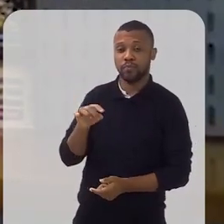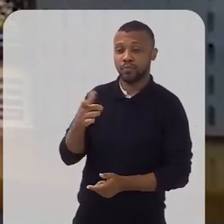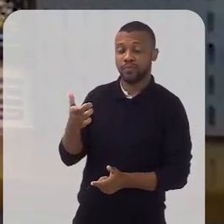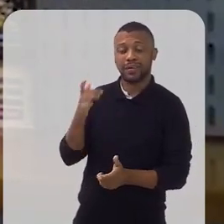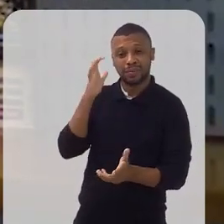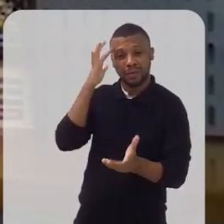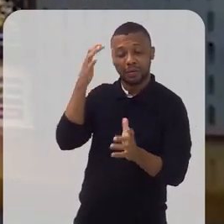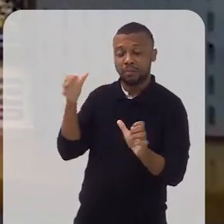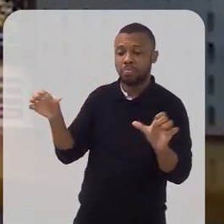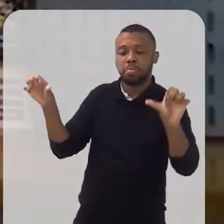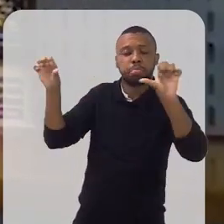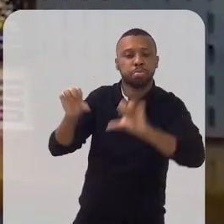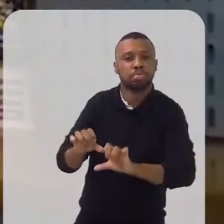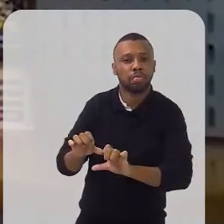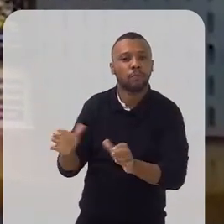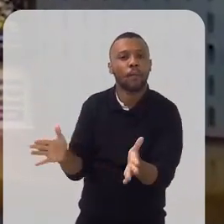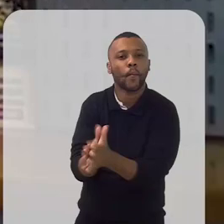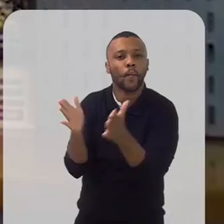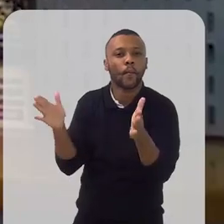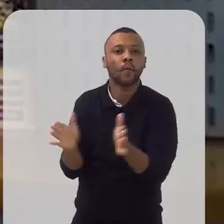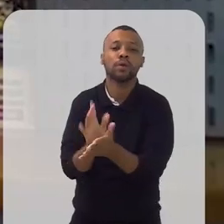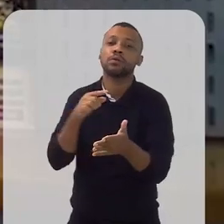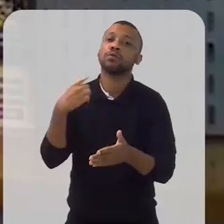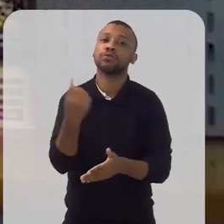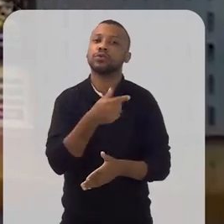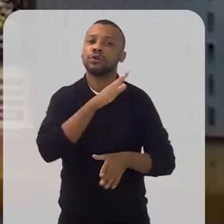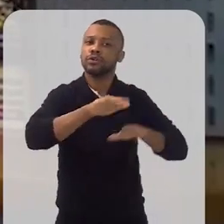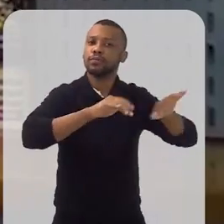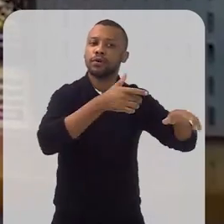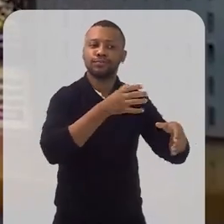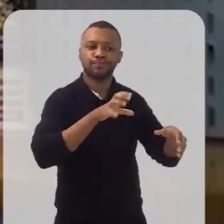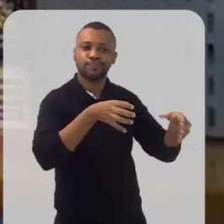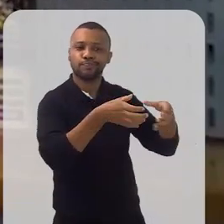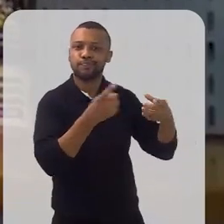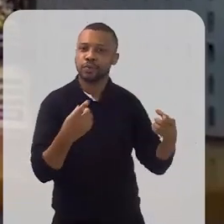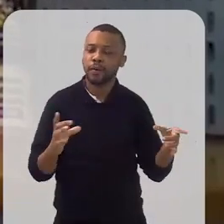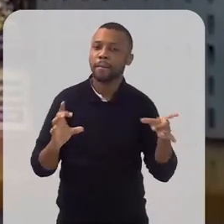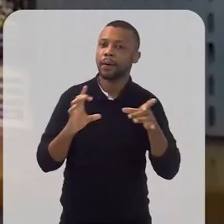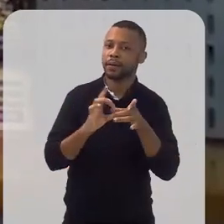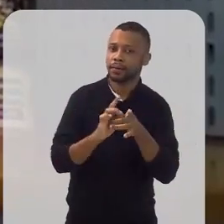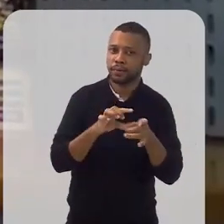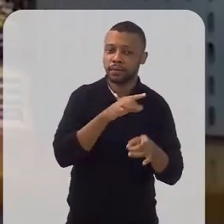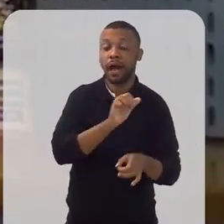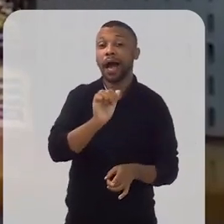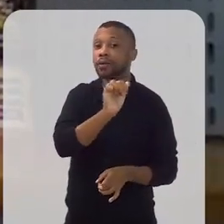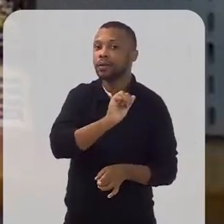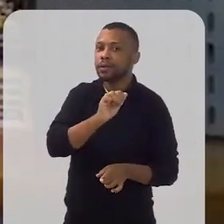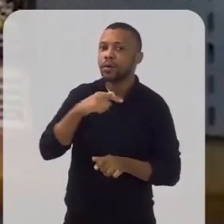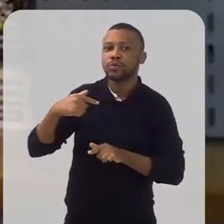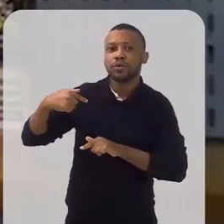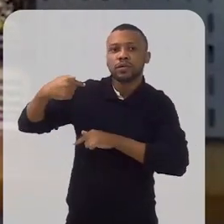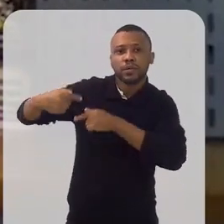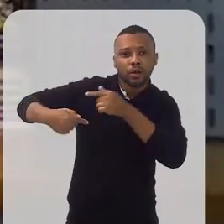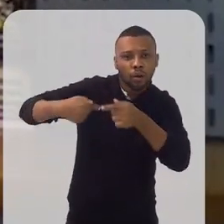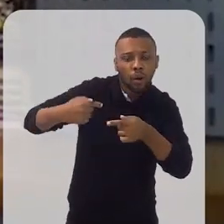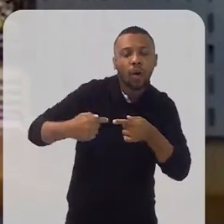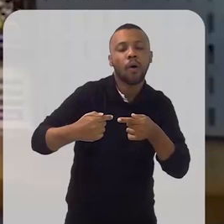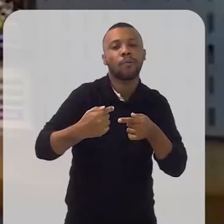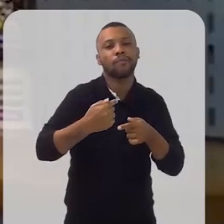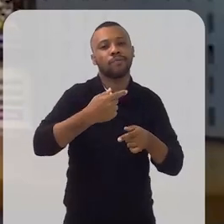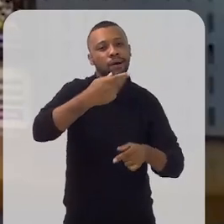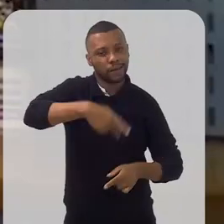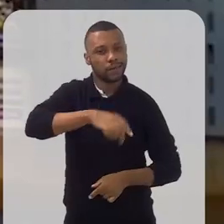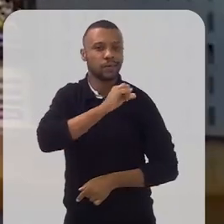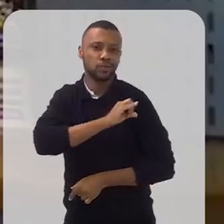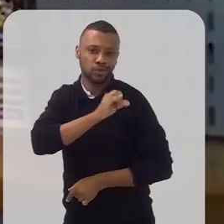em situações muito precárias. Então, convocamos uma rede de parceiros, a Aquilerge, a Associação de Quilombos, remanescente